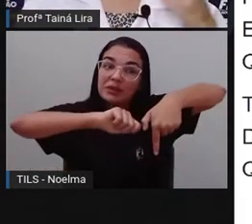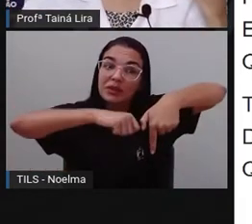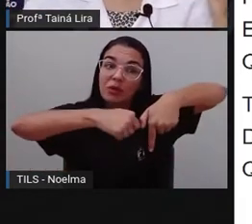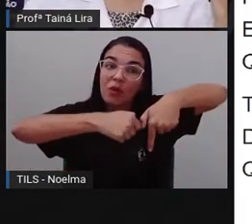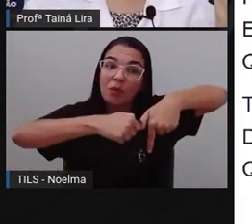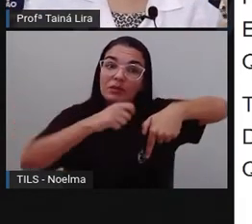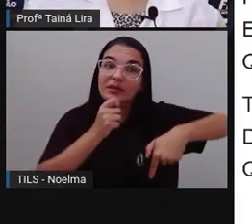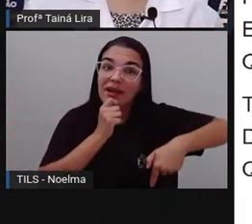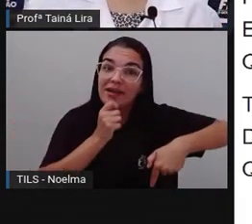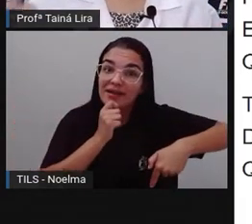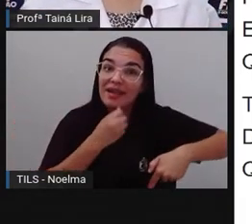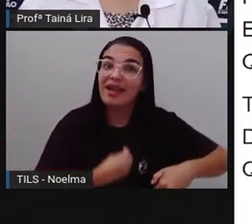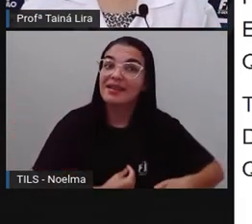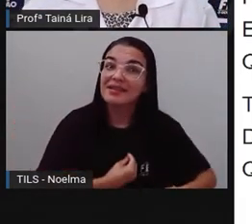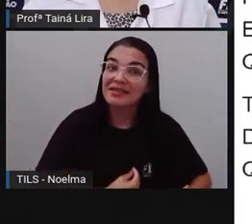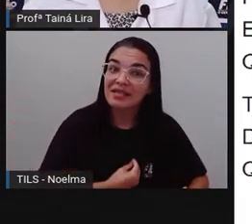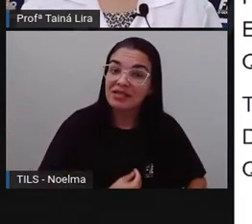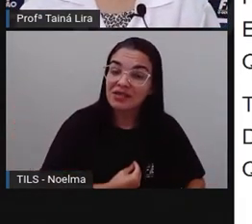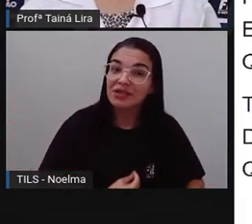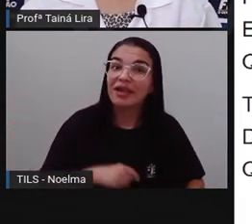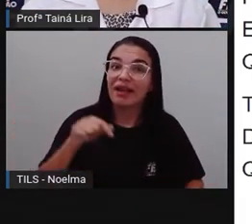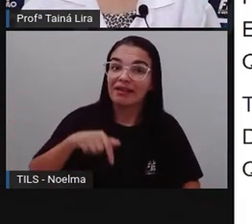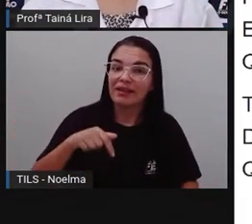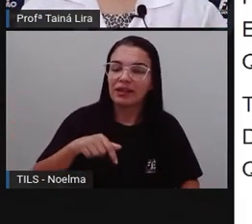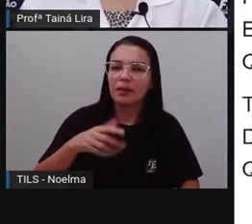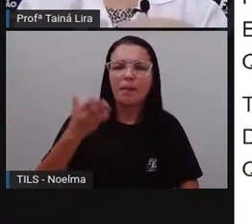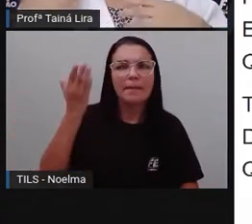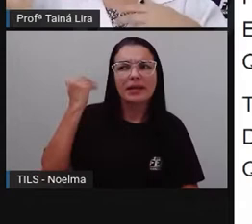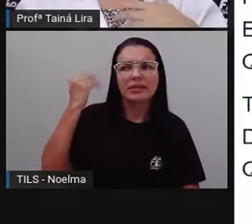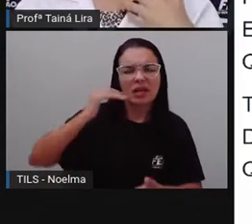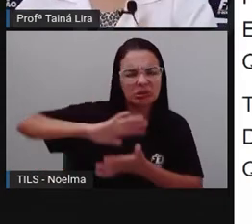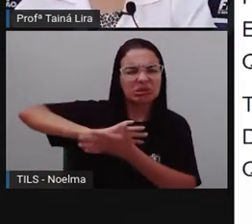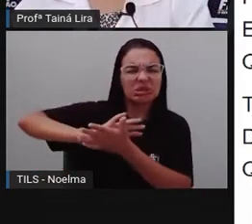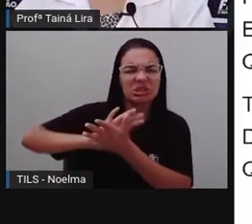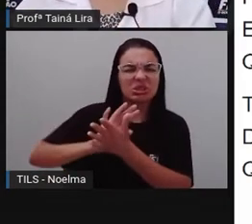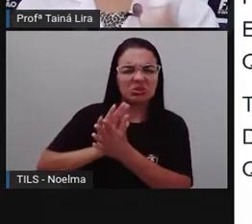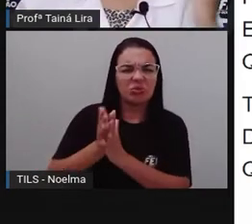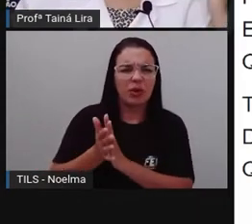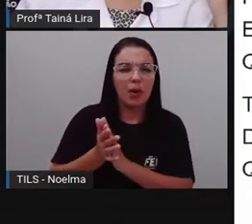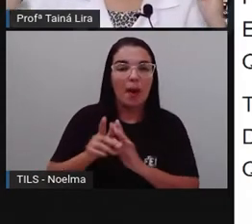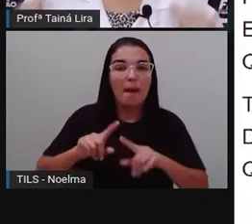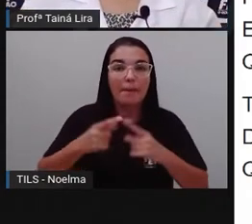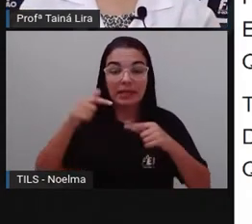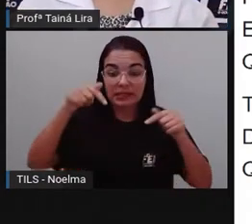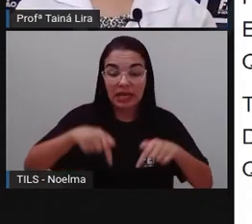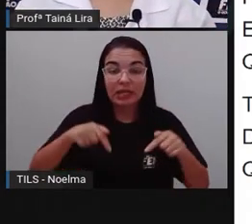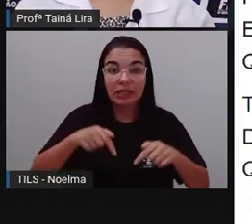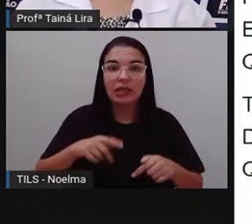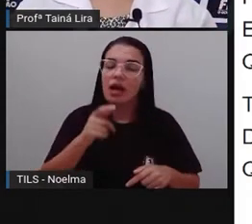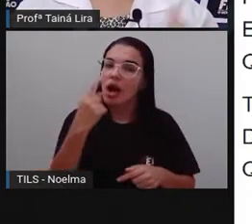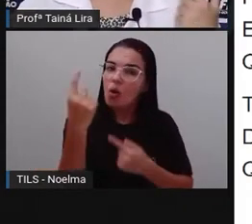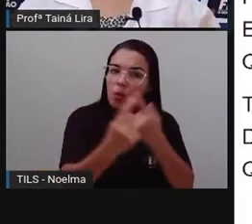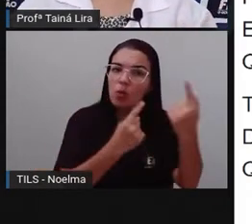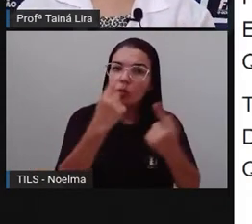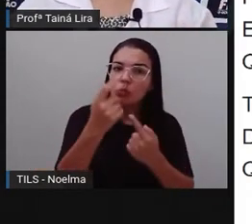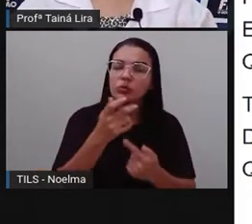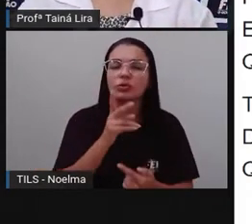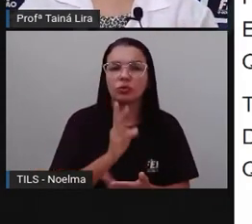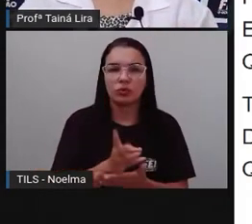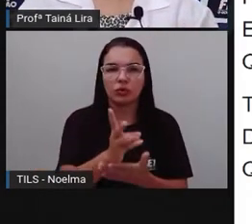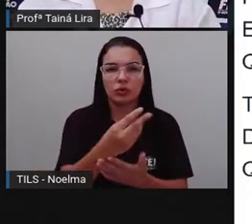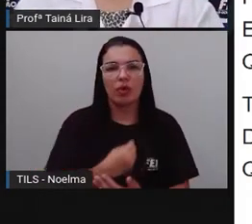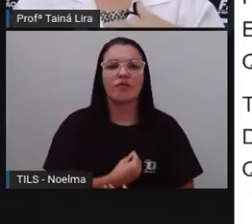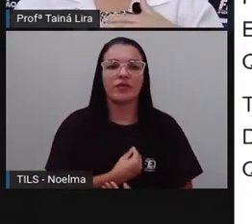Apesar de alguns terem sido destruídos na época, alguns ainda existem, inclusive aqui em Feira de Santana,